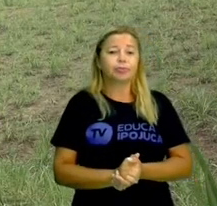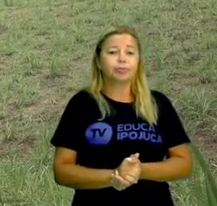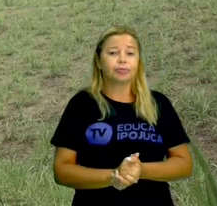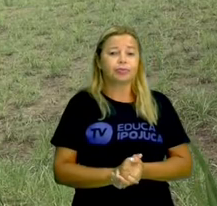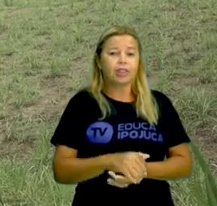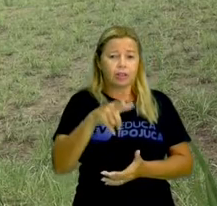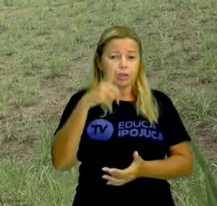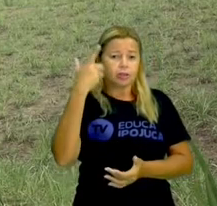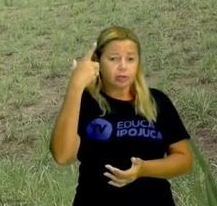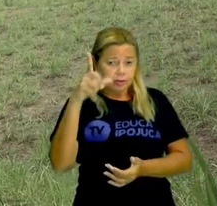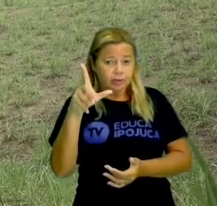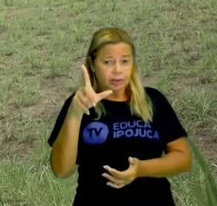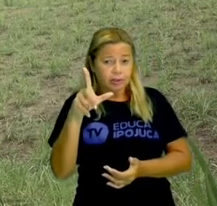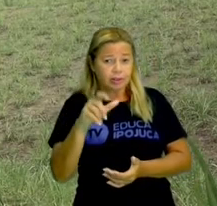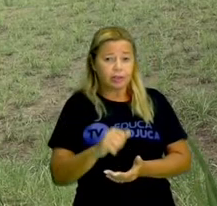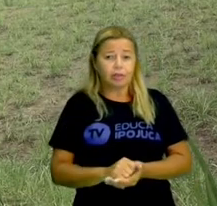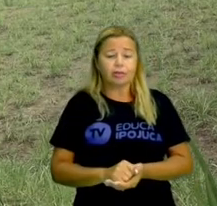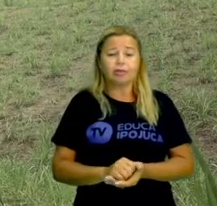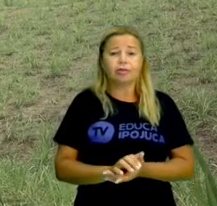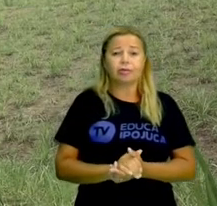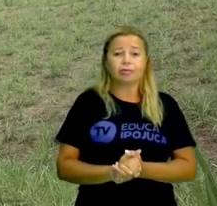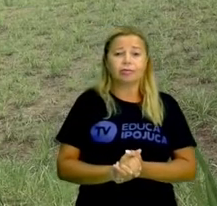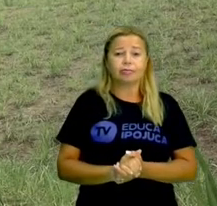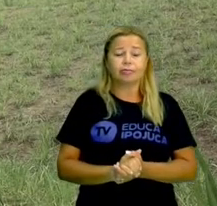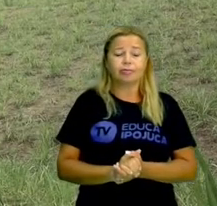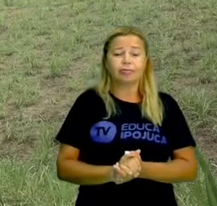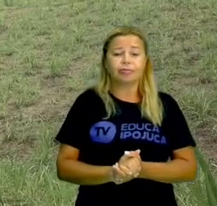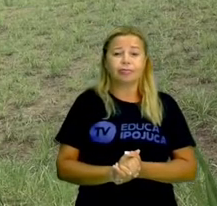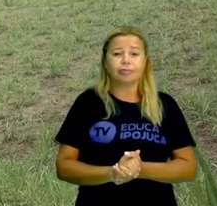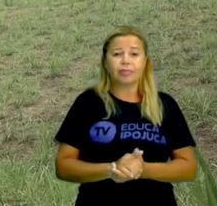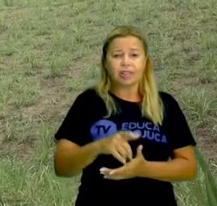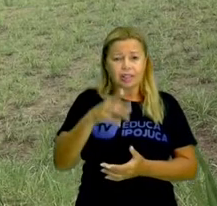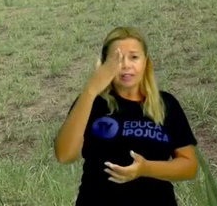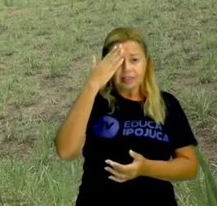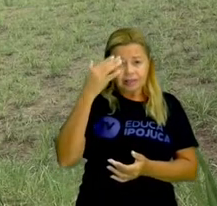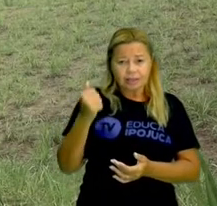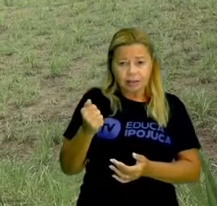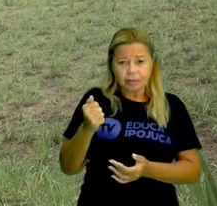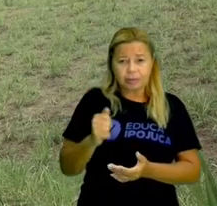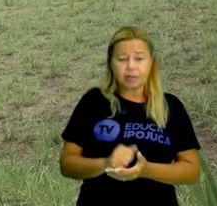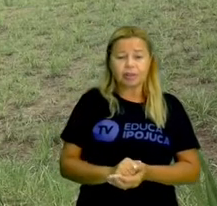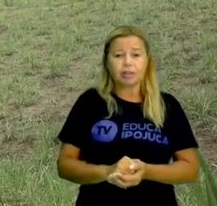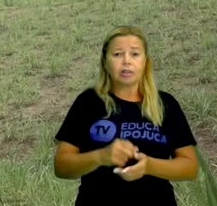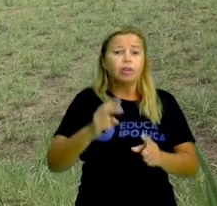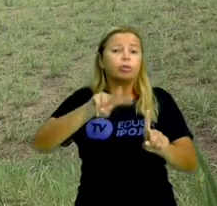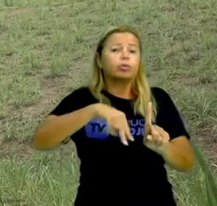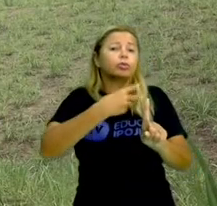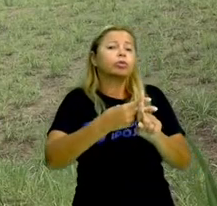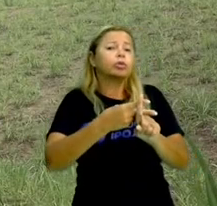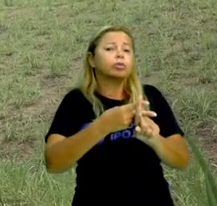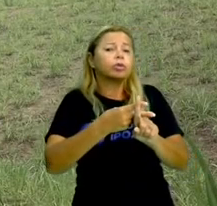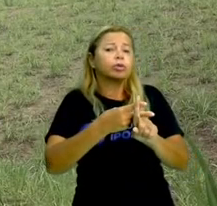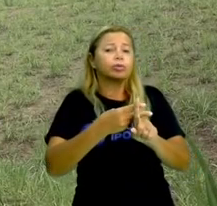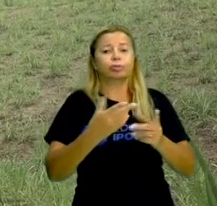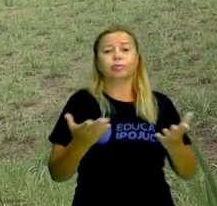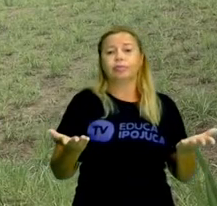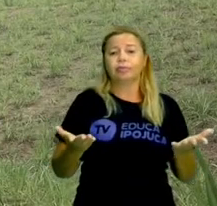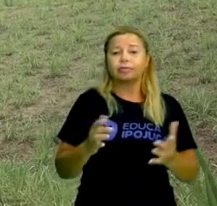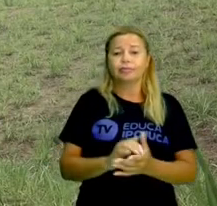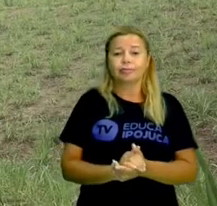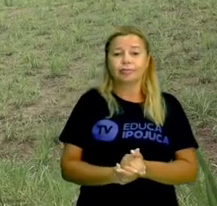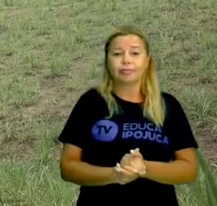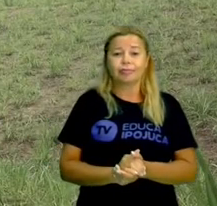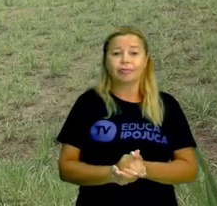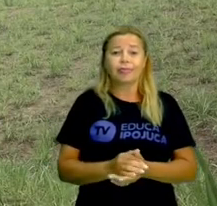Conseguiu descobrir já qual é o quadrado de 6? Já sabe o valor? E o dobro disso? Acertou?